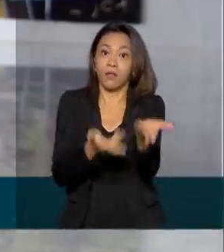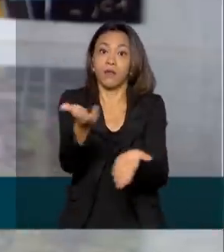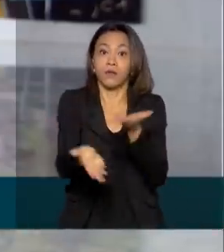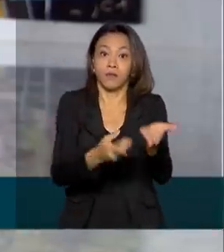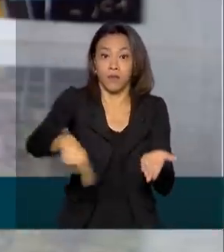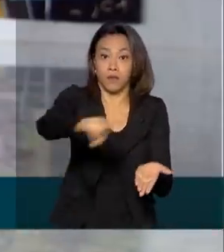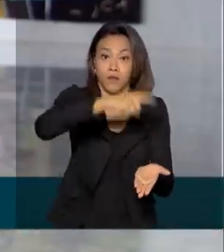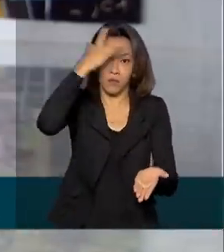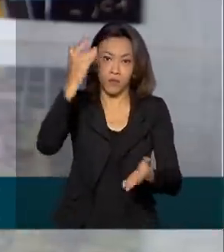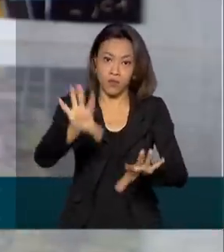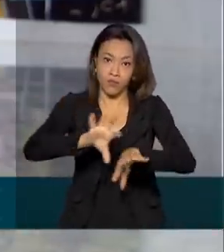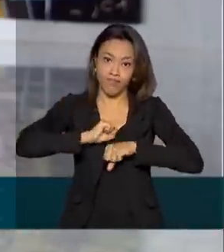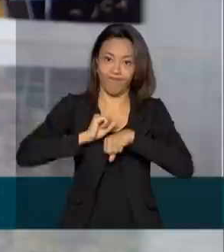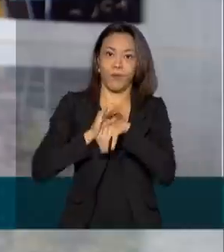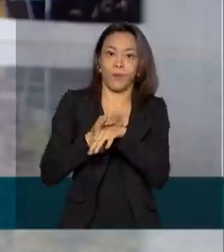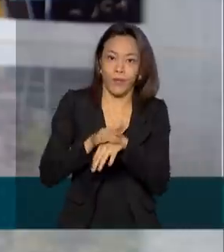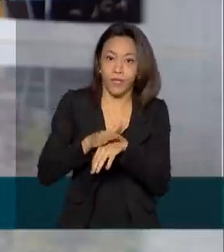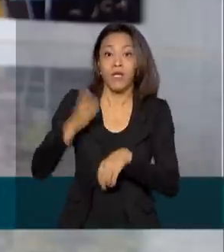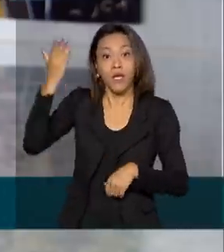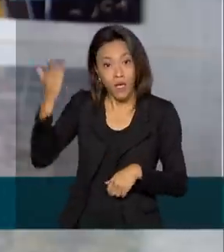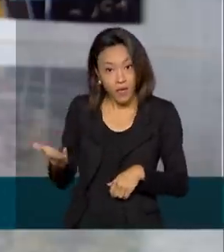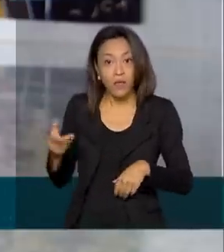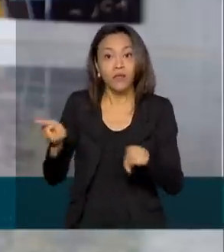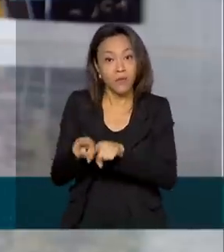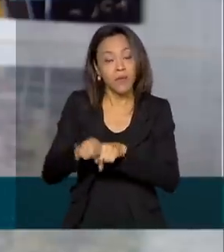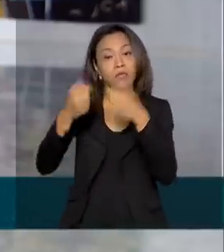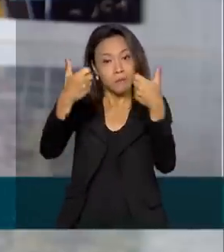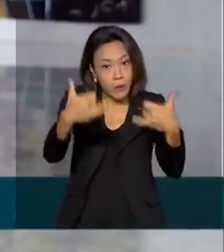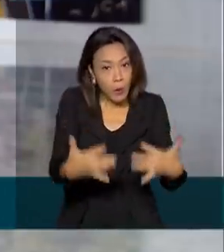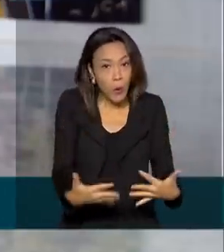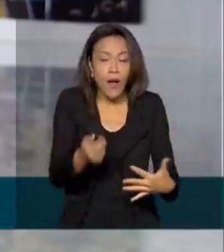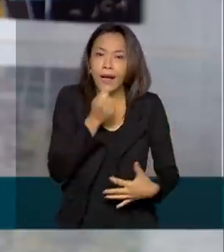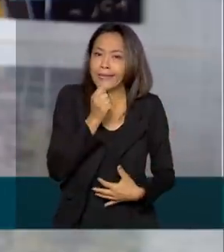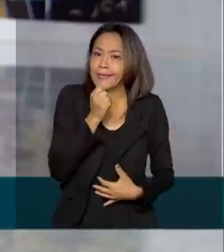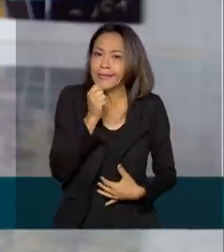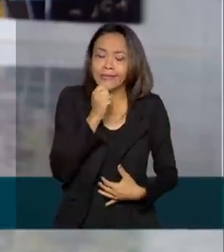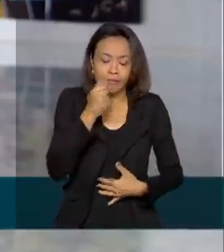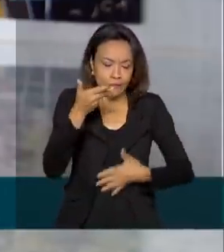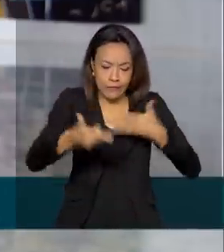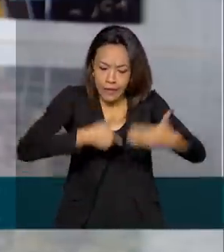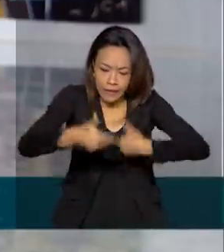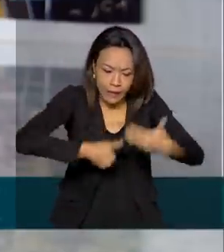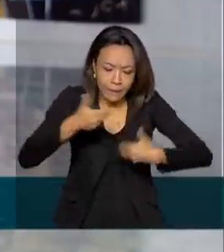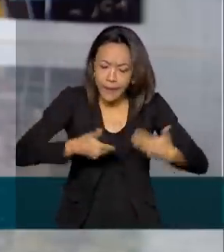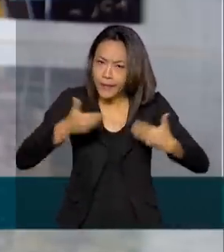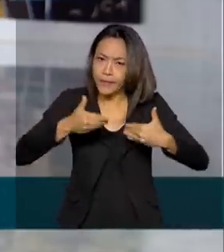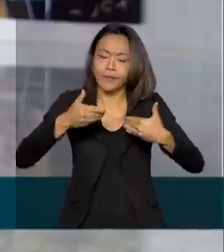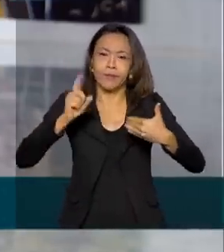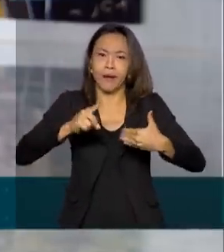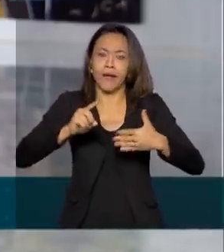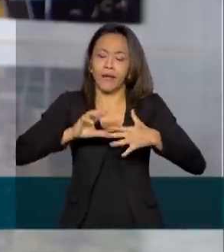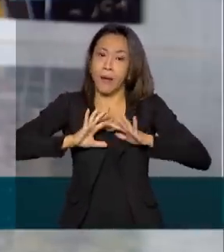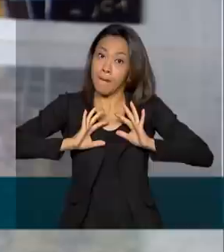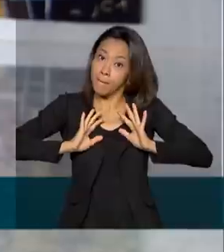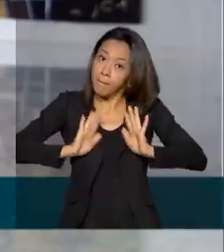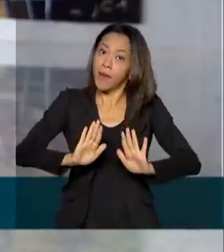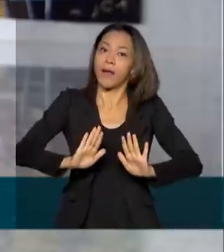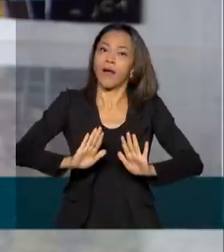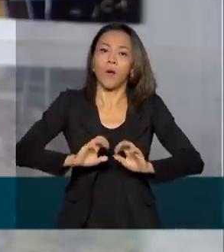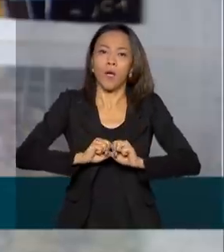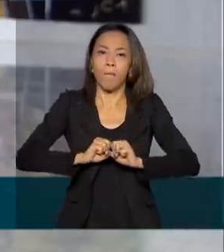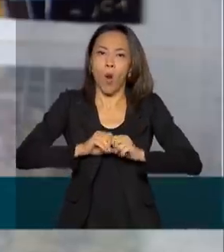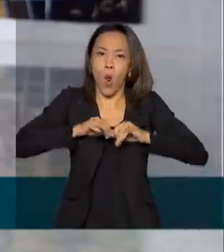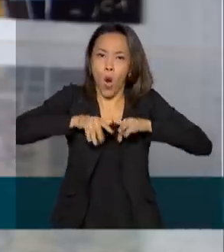infectados. Queiroga destacou que, como ainda não há tratamento específico para bloquear a replicação do vírus,